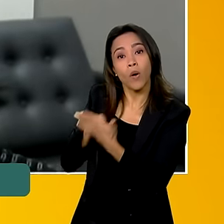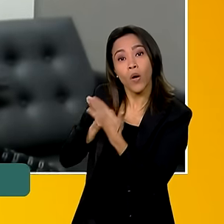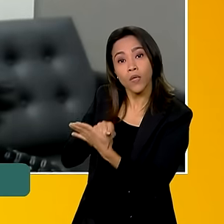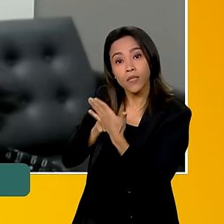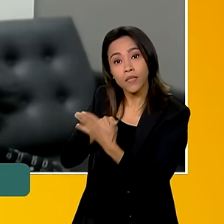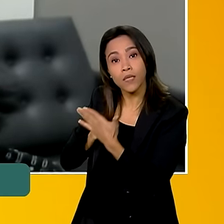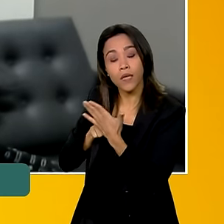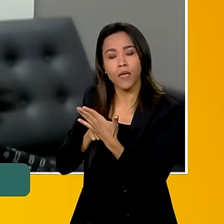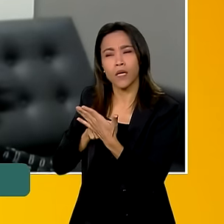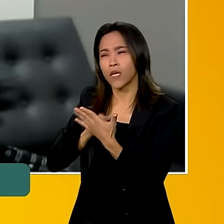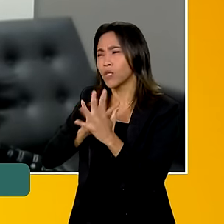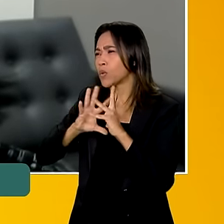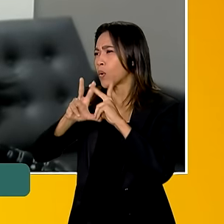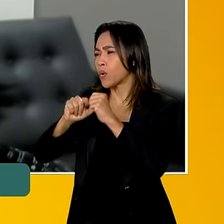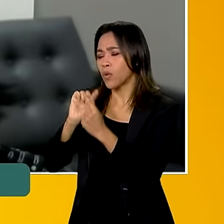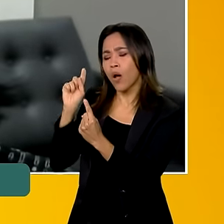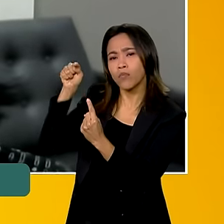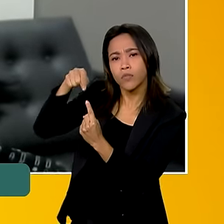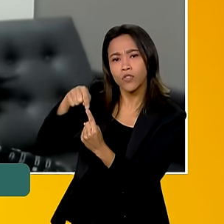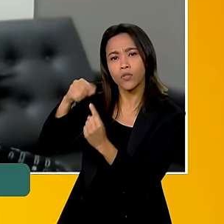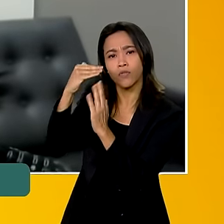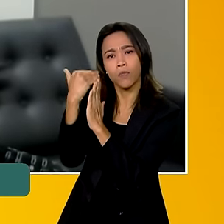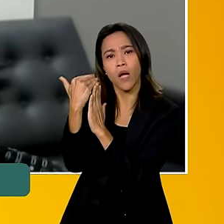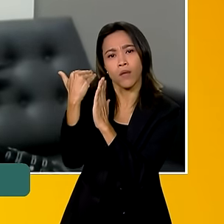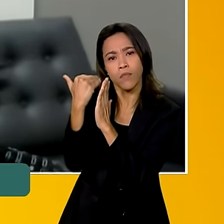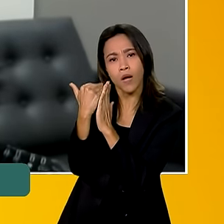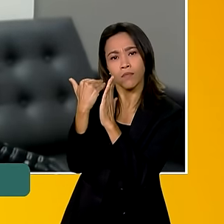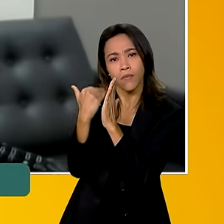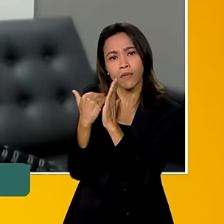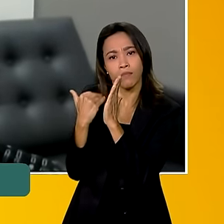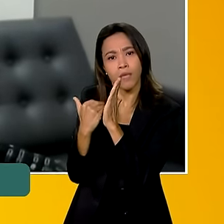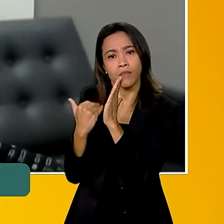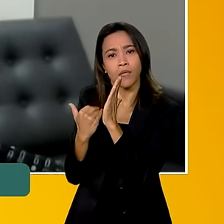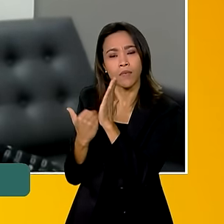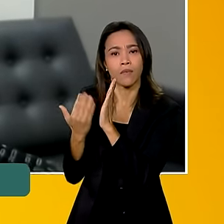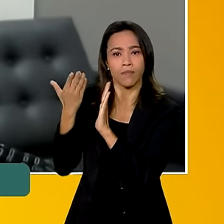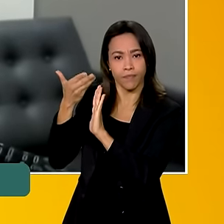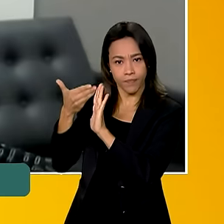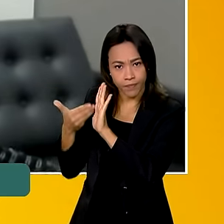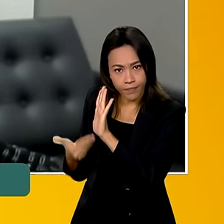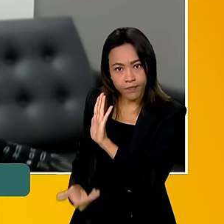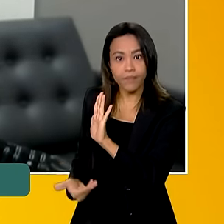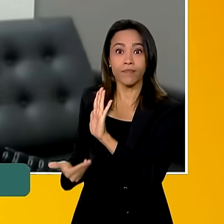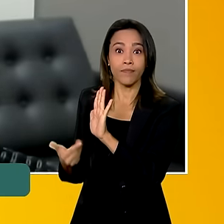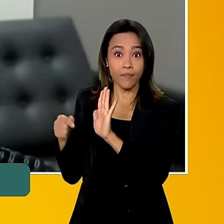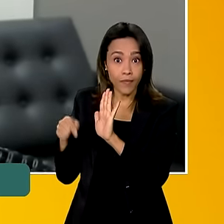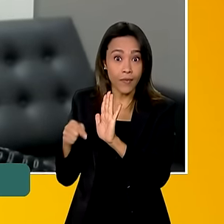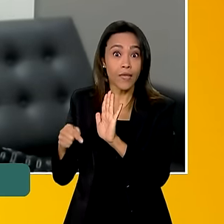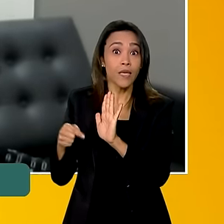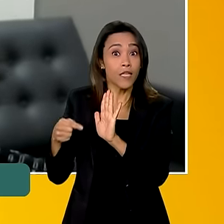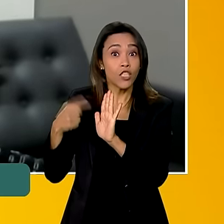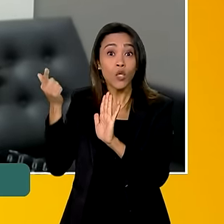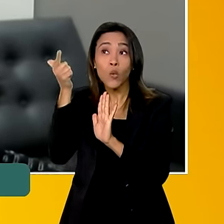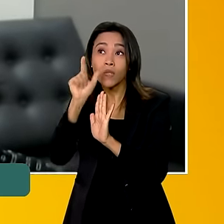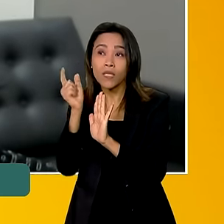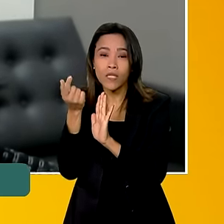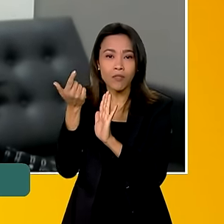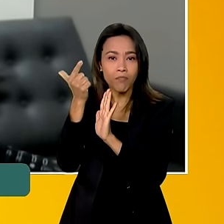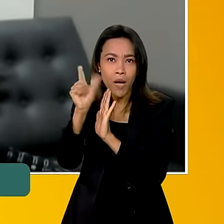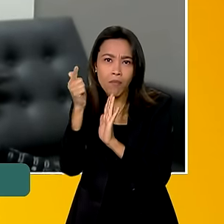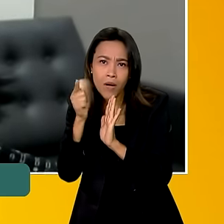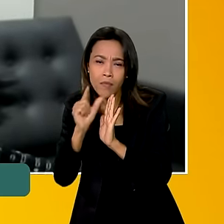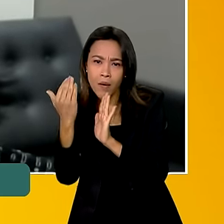os objetivos, todas as ações e o estágio de evolução e de cumprimento de cada meta.